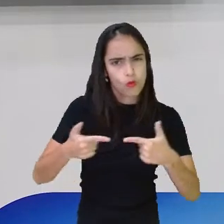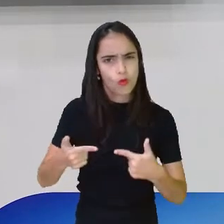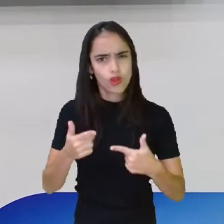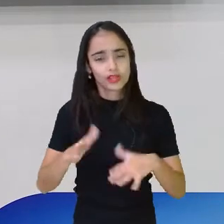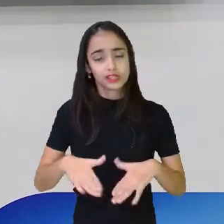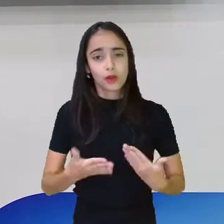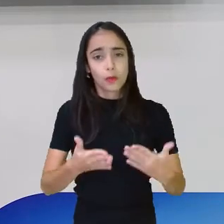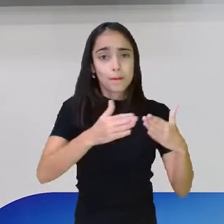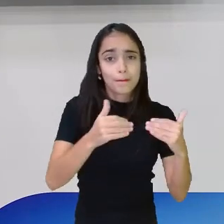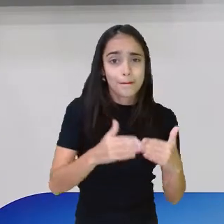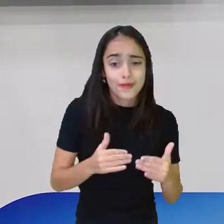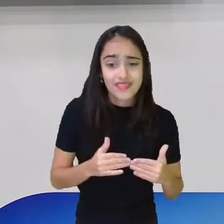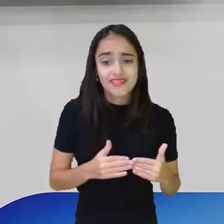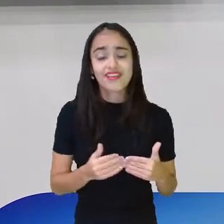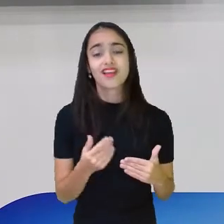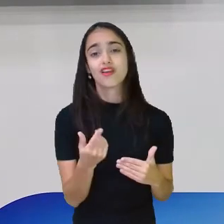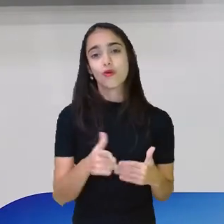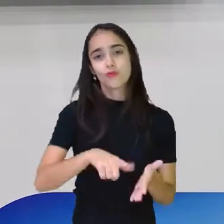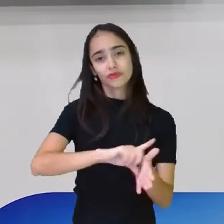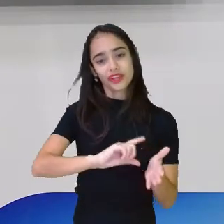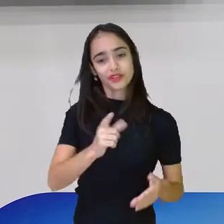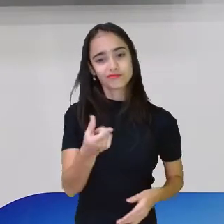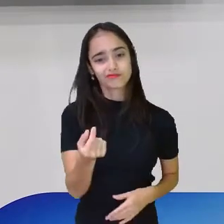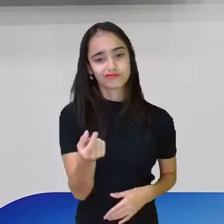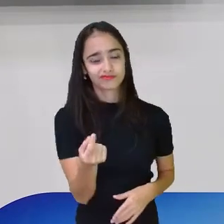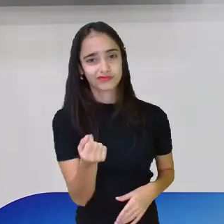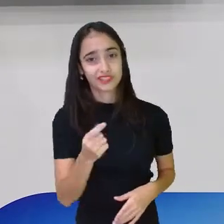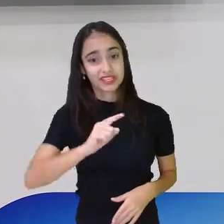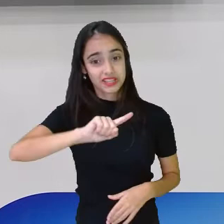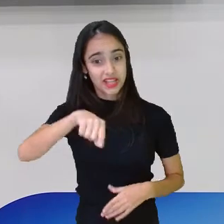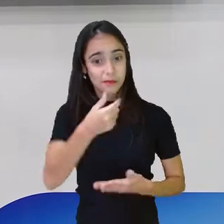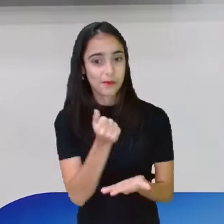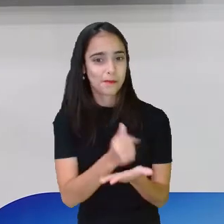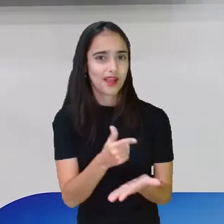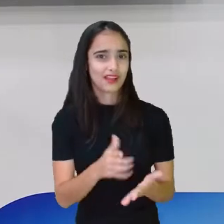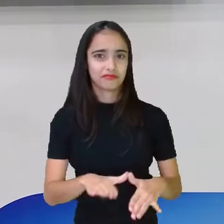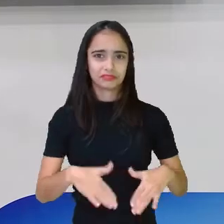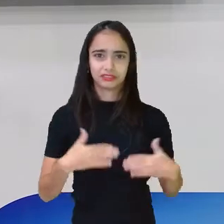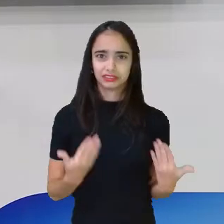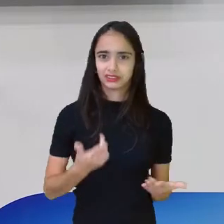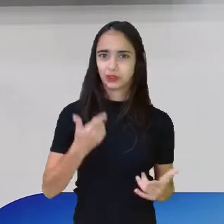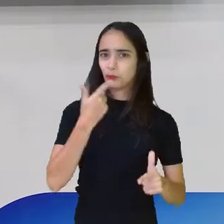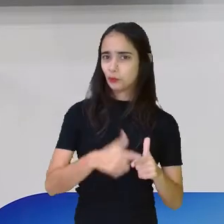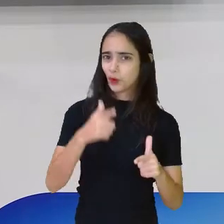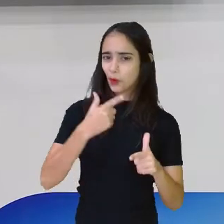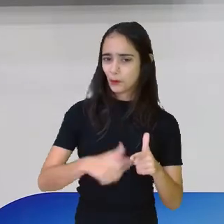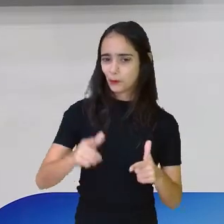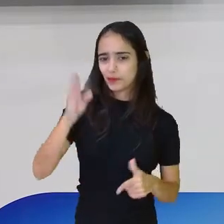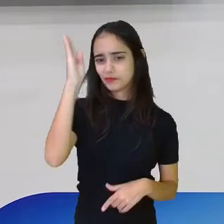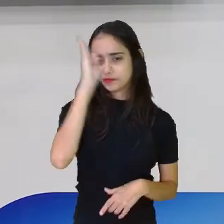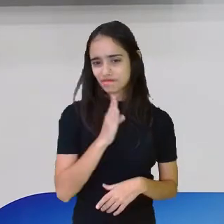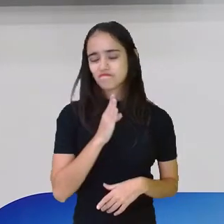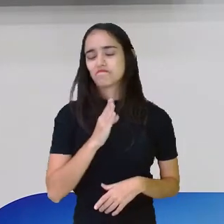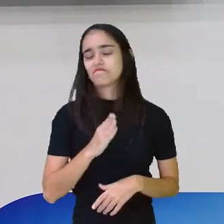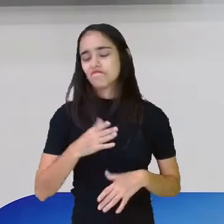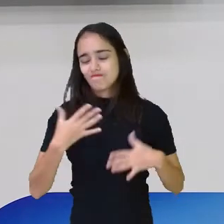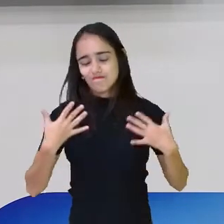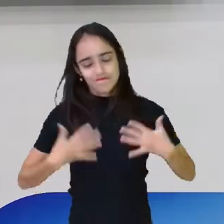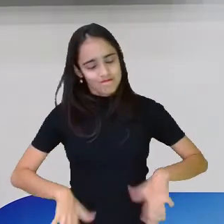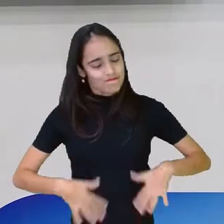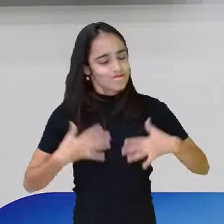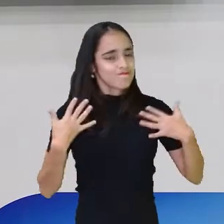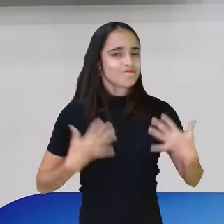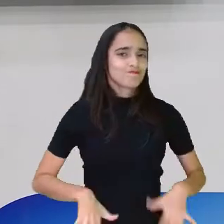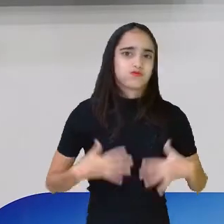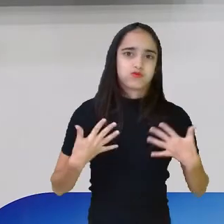poder saudar essa dívida. Eles fizeram um empréstimo. Então, não estava boa a situação aqui no Brasil, professor. Estava tudo complicado.